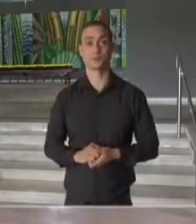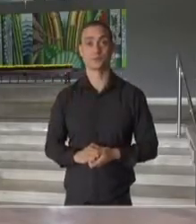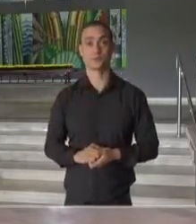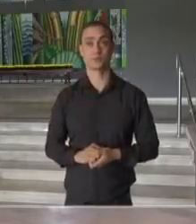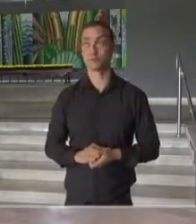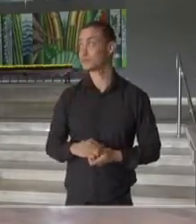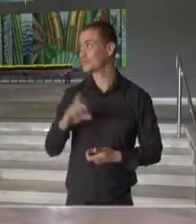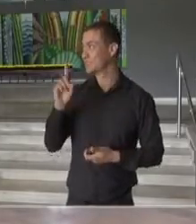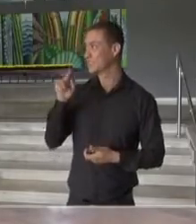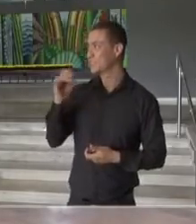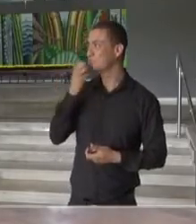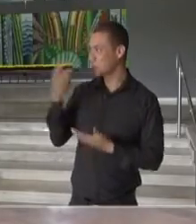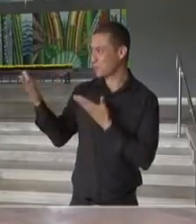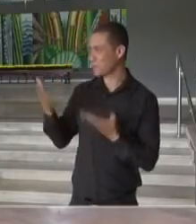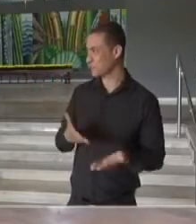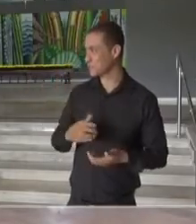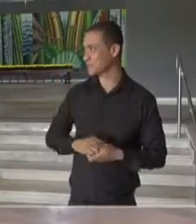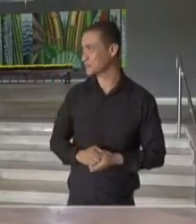Dani, bem-vinda.